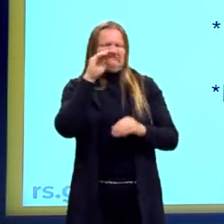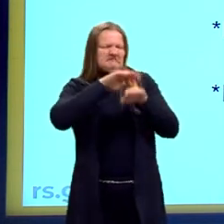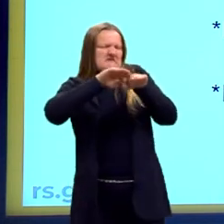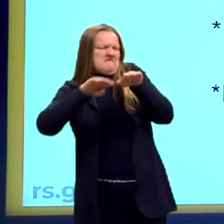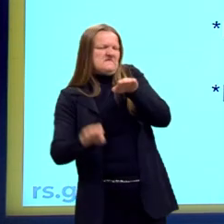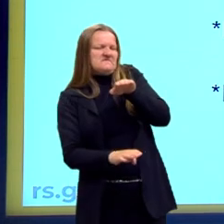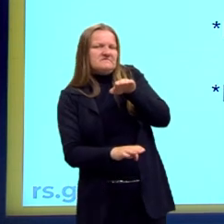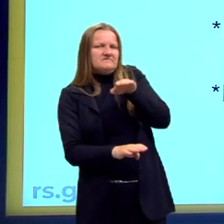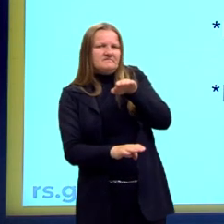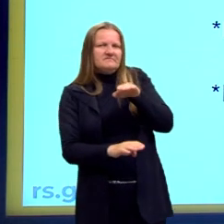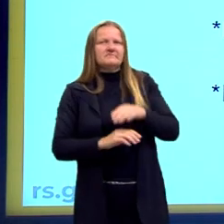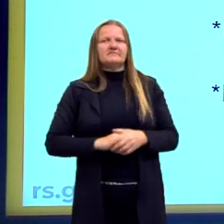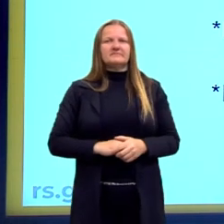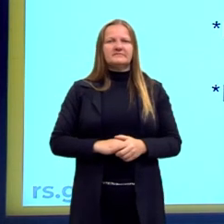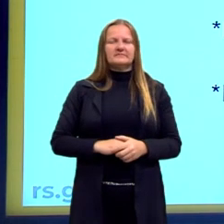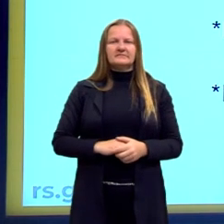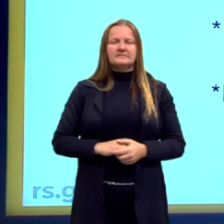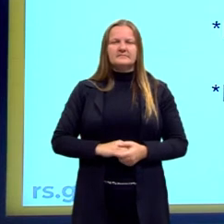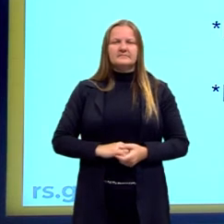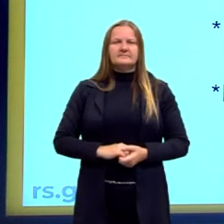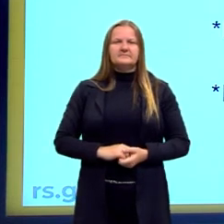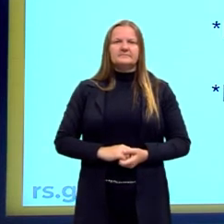mais glamourosa.